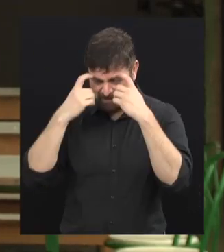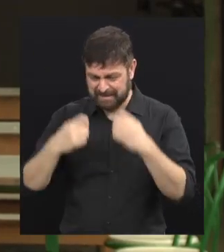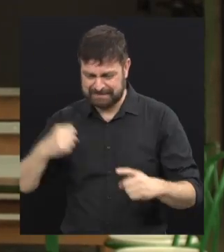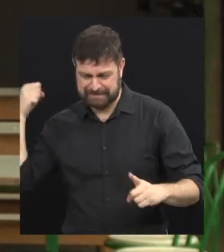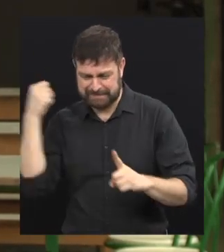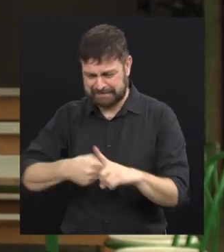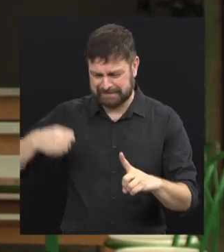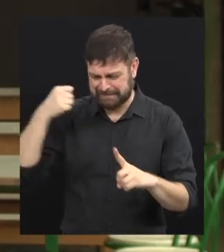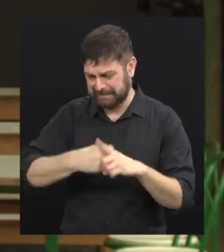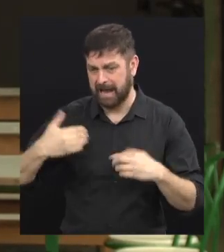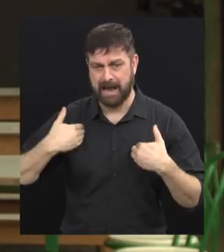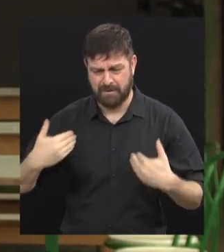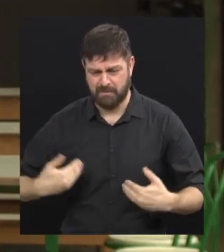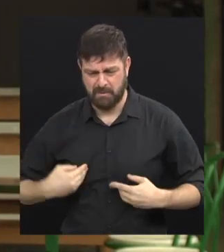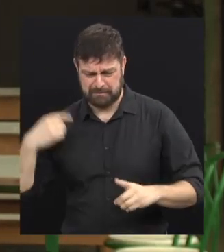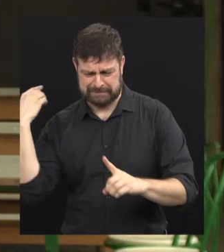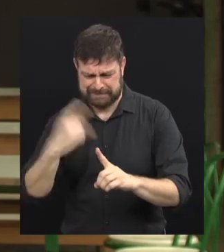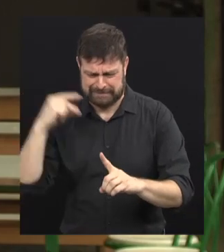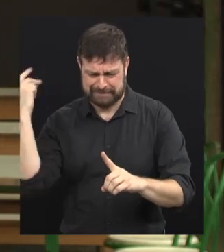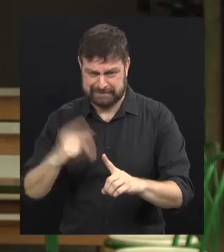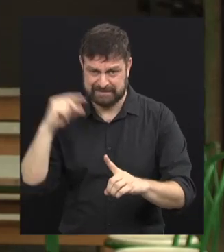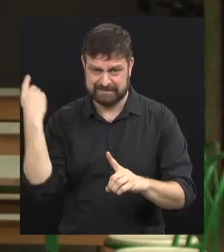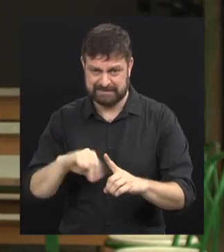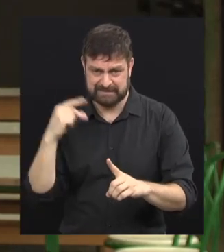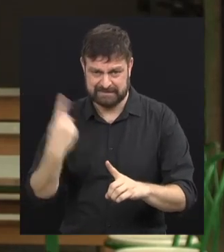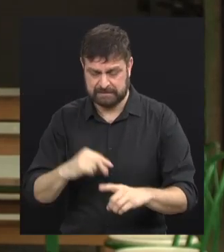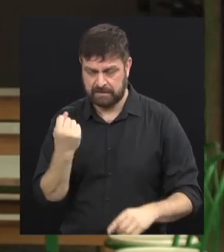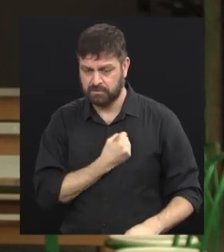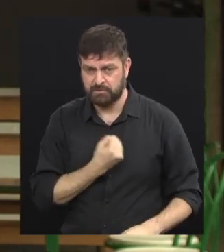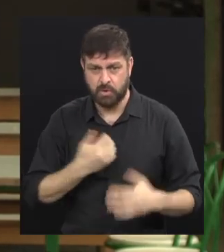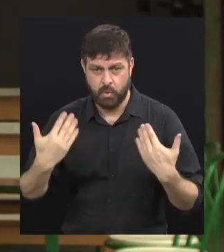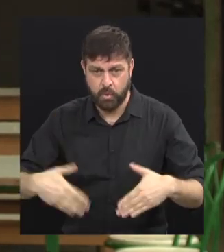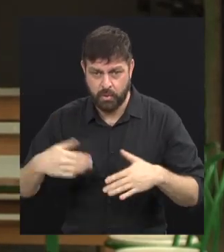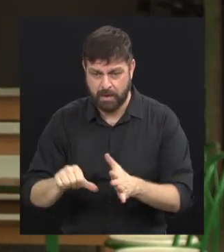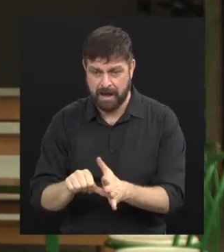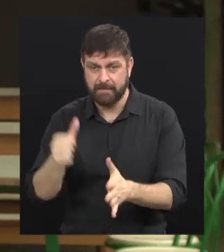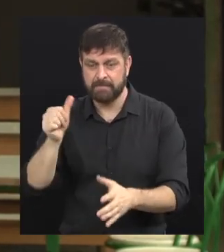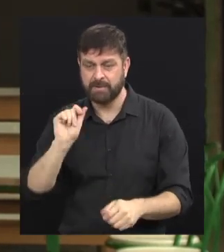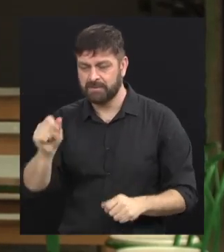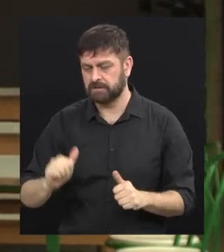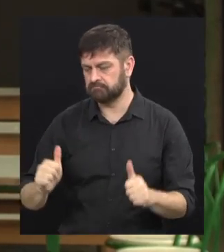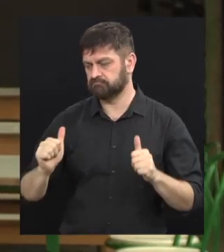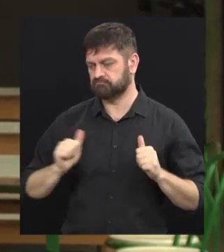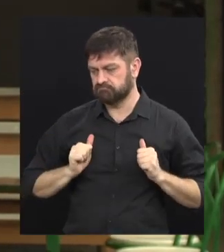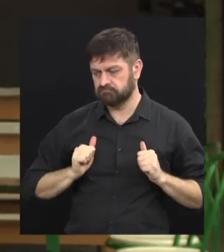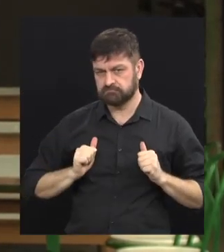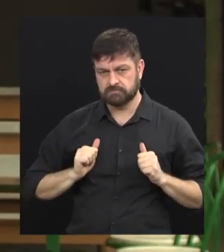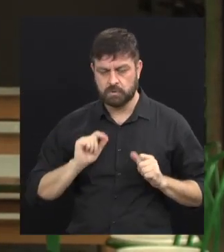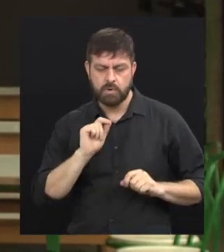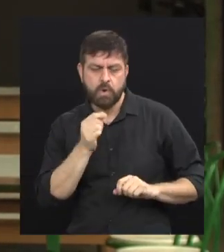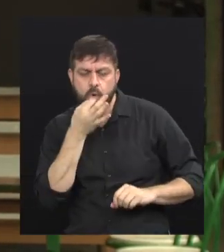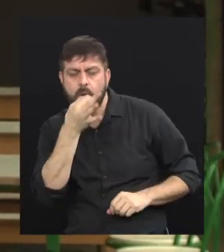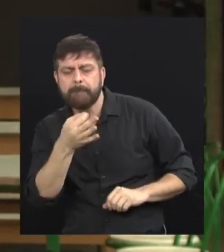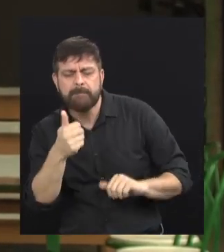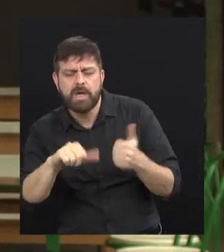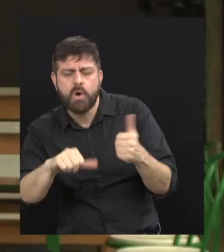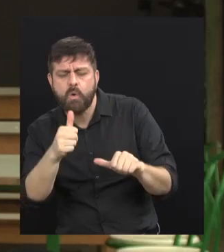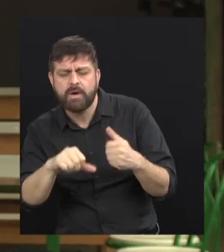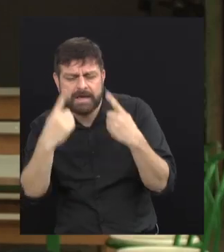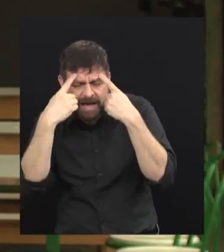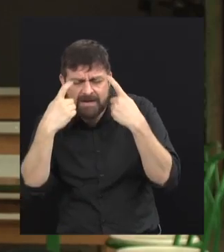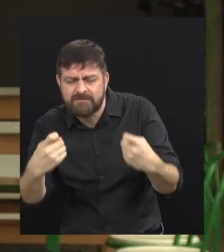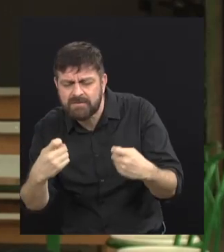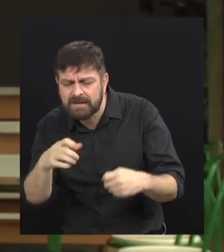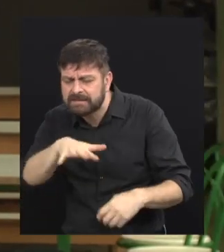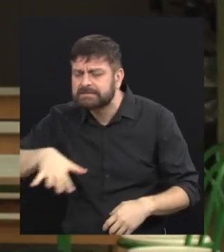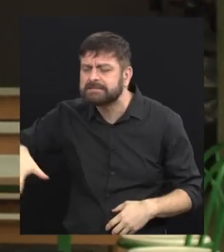hoje é um dos grandes números também, mas em primeiro lugar vem a negligência. O vocês analisam, Maria Alissa, ao redor de vocês